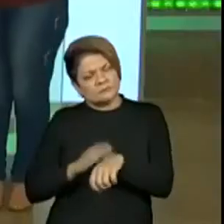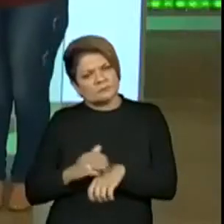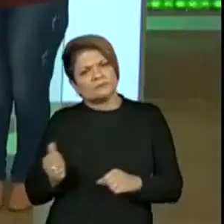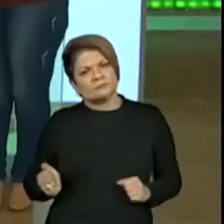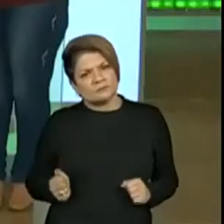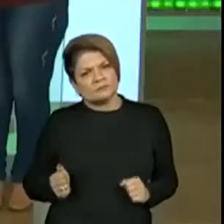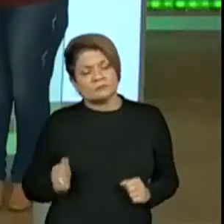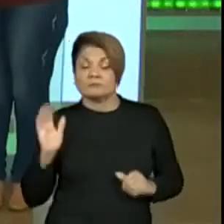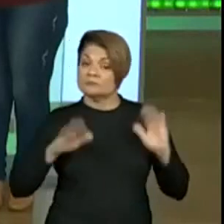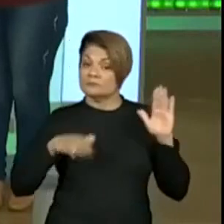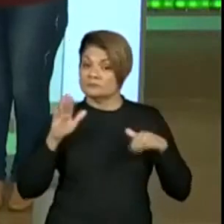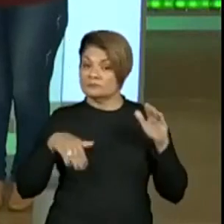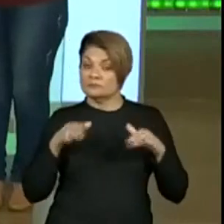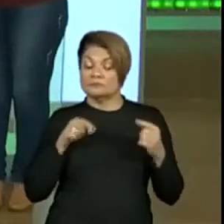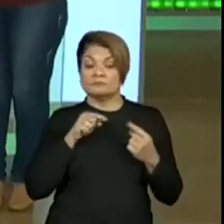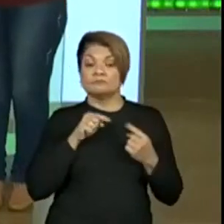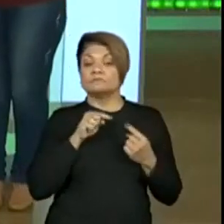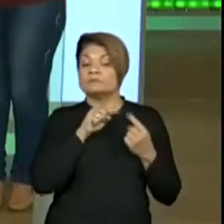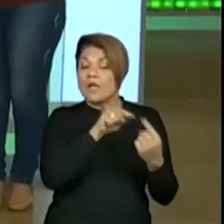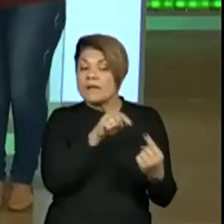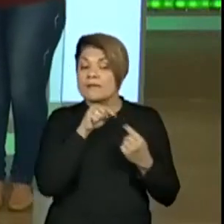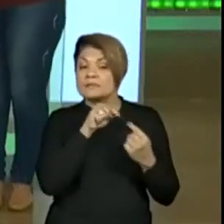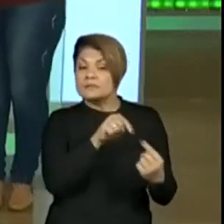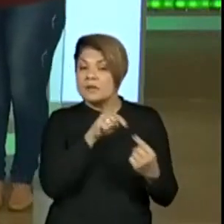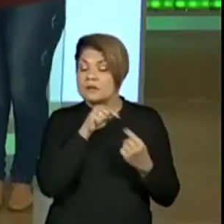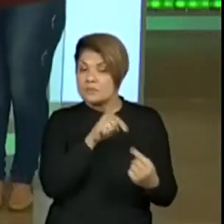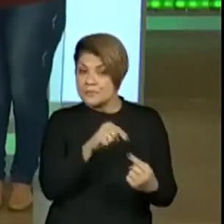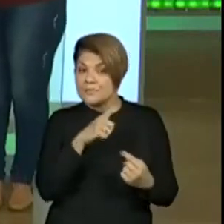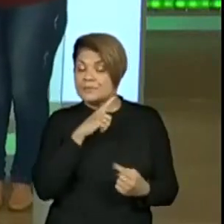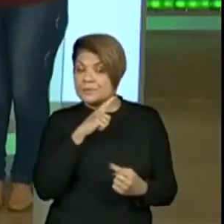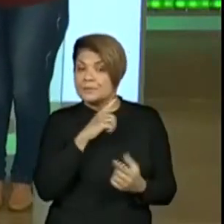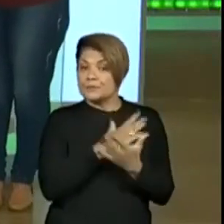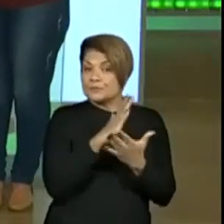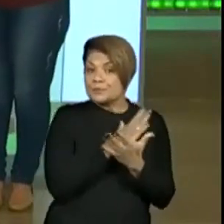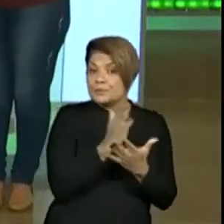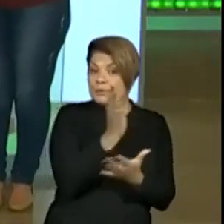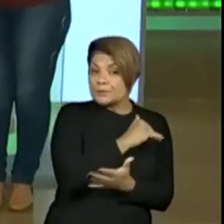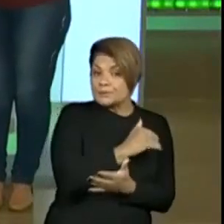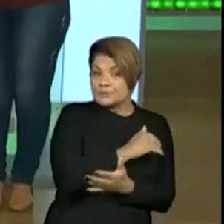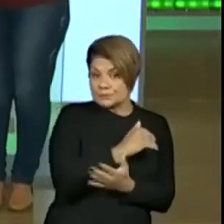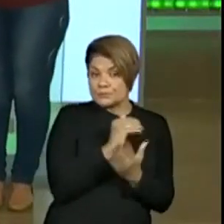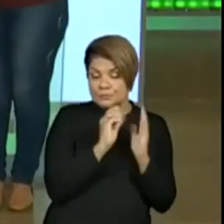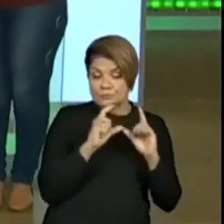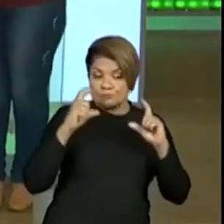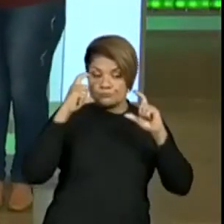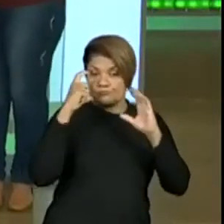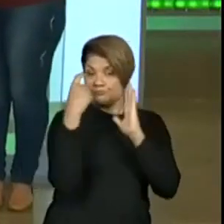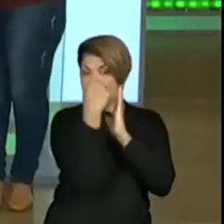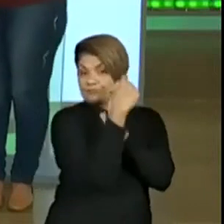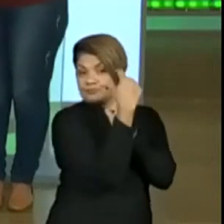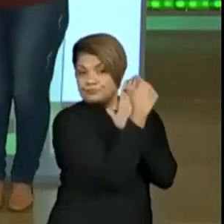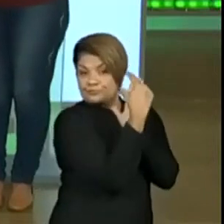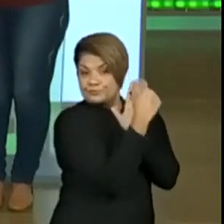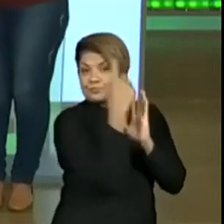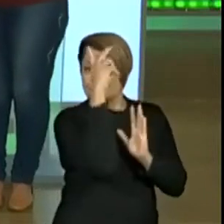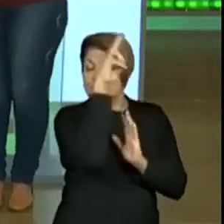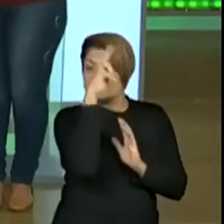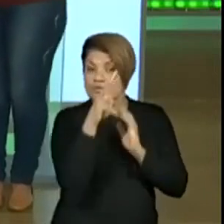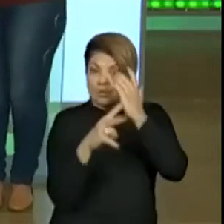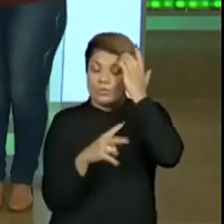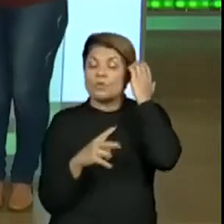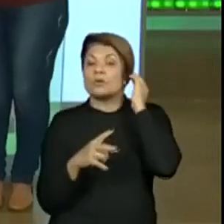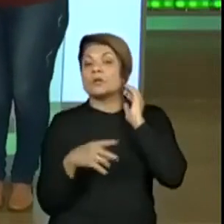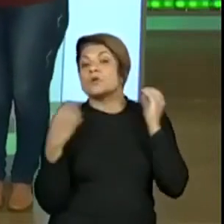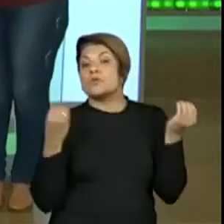Vai depender da relação que a gente tem com aquele, com a parte inicial, né? Como aquela parte inicial tocou a gente e vai despertar